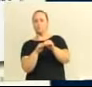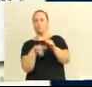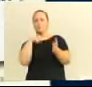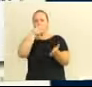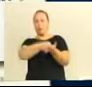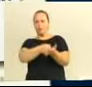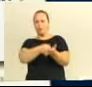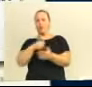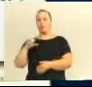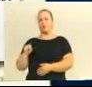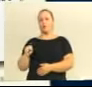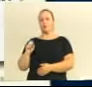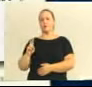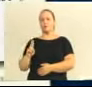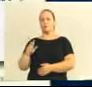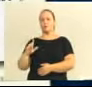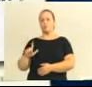cartões. de alimento.